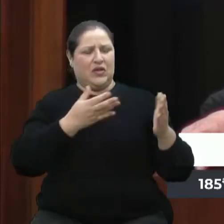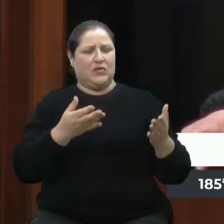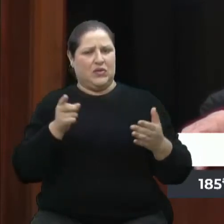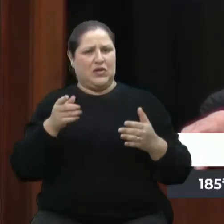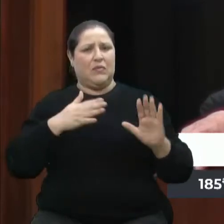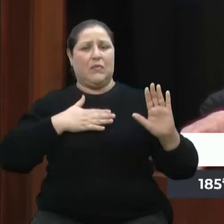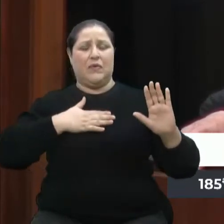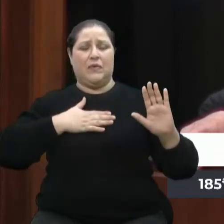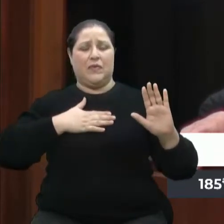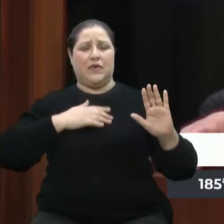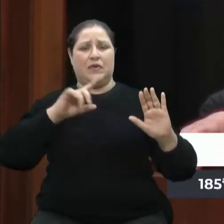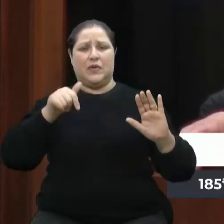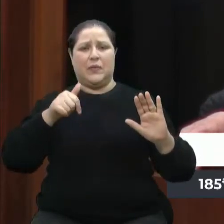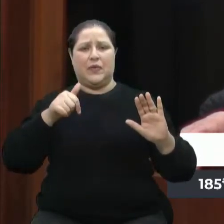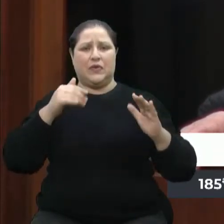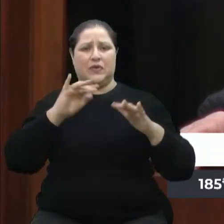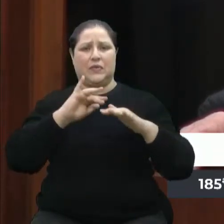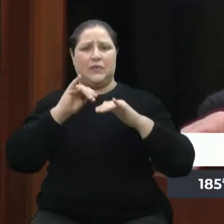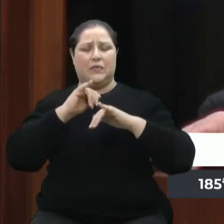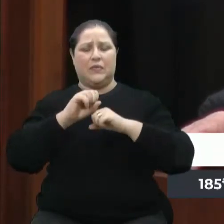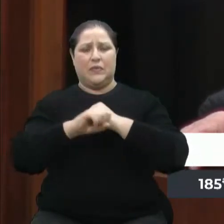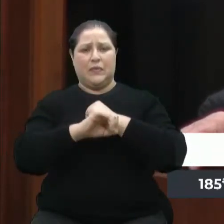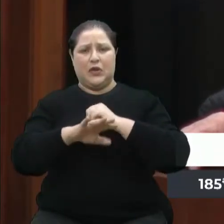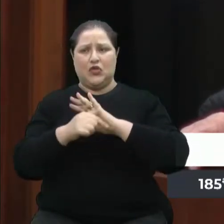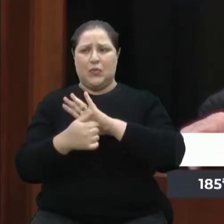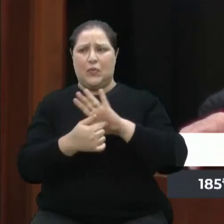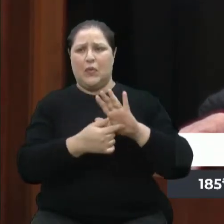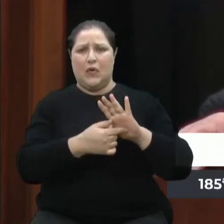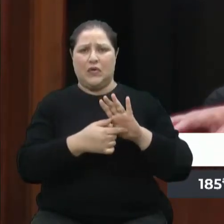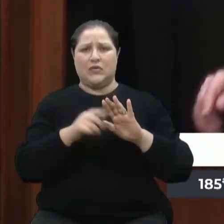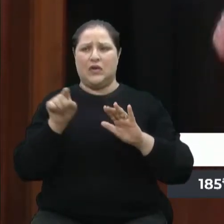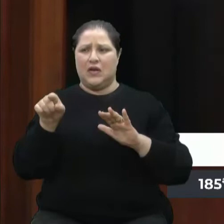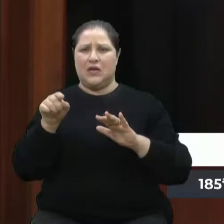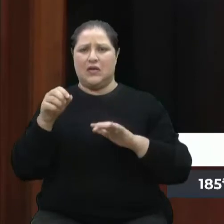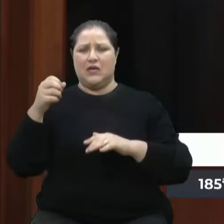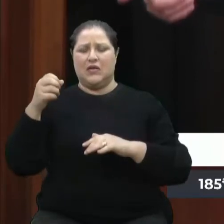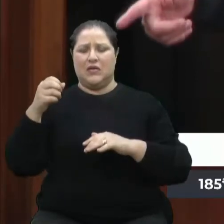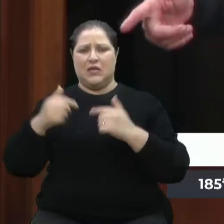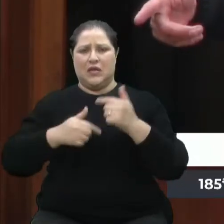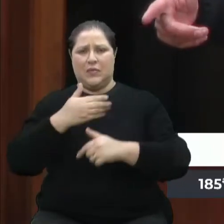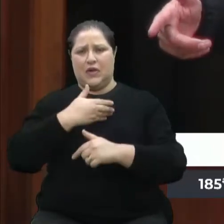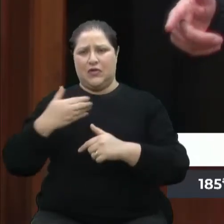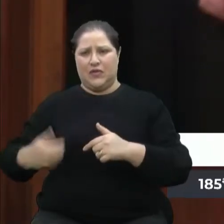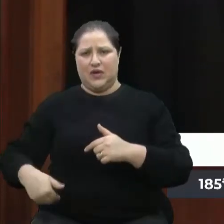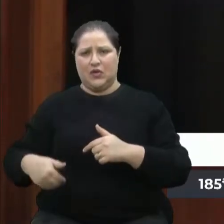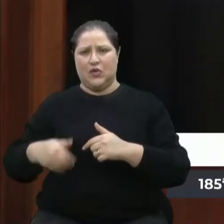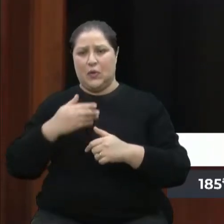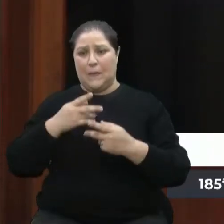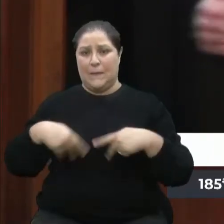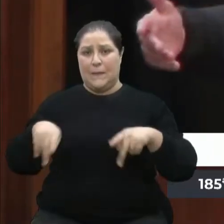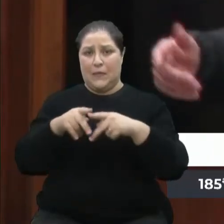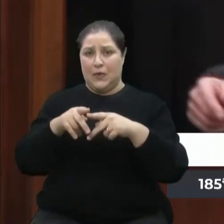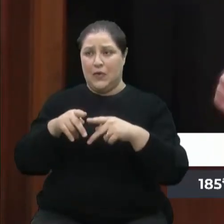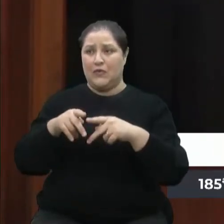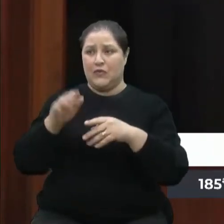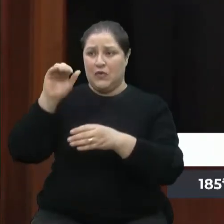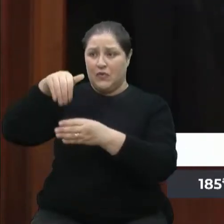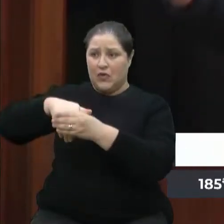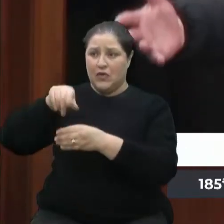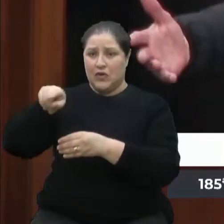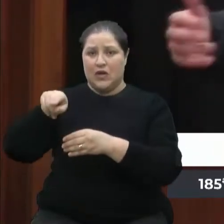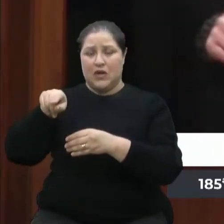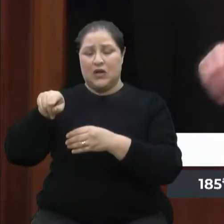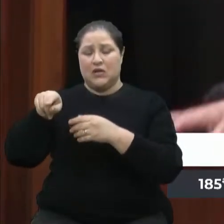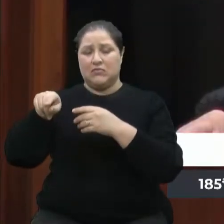Mas daí renunciou ao cargo que o povo foi lá e elegeu ele para cumprir o mandato inteiro. Ele foi lá e